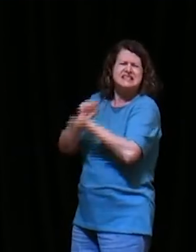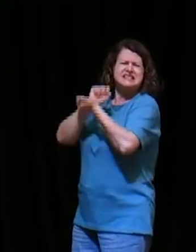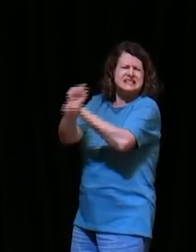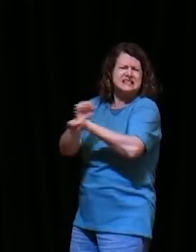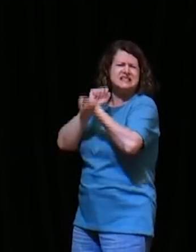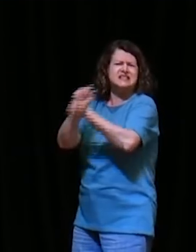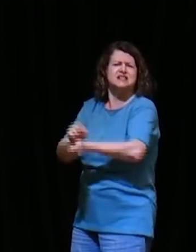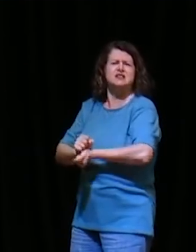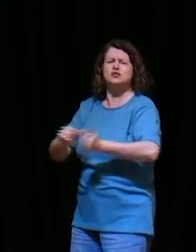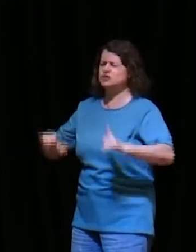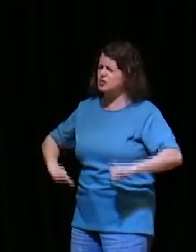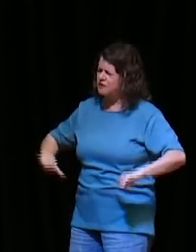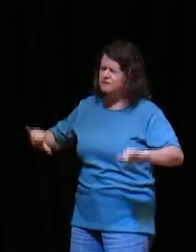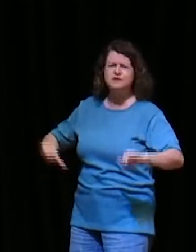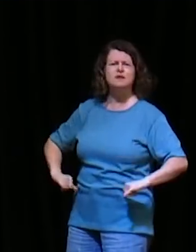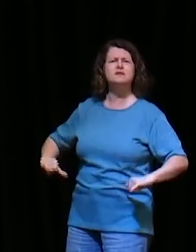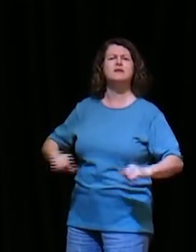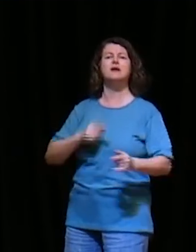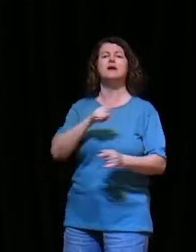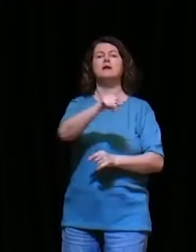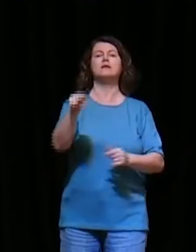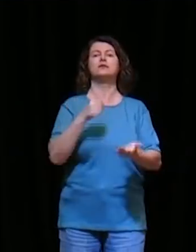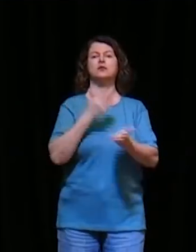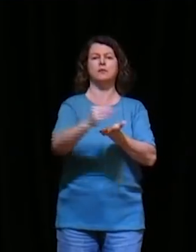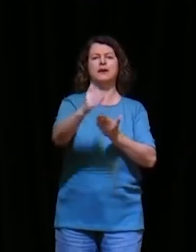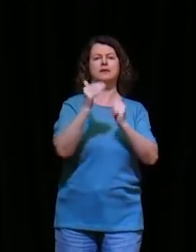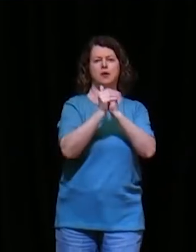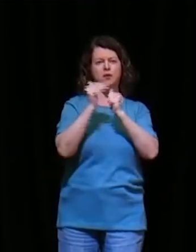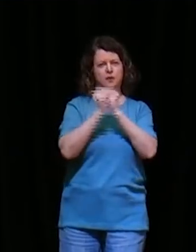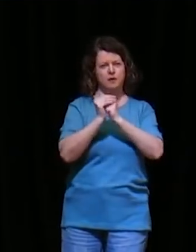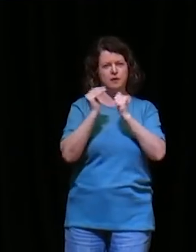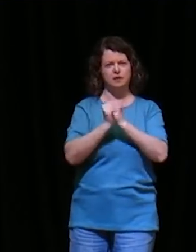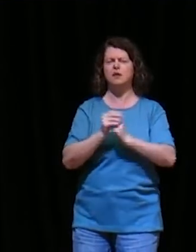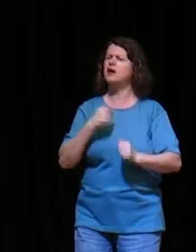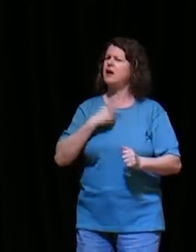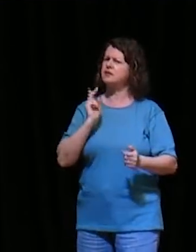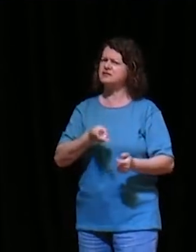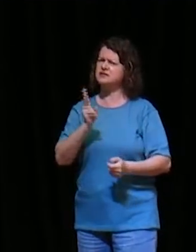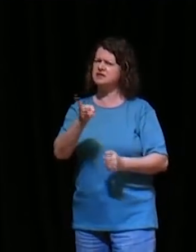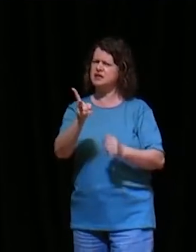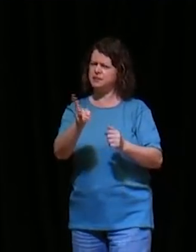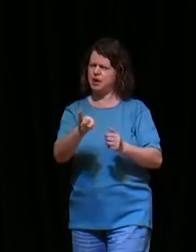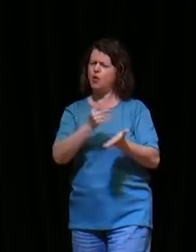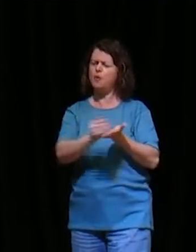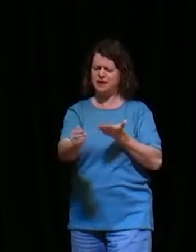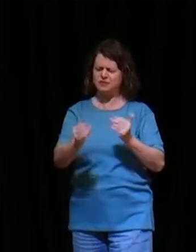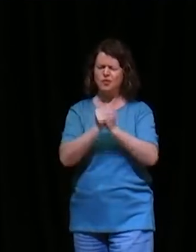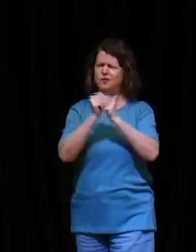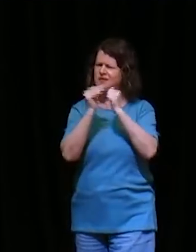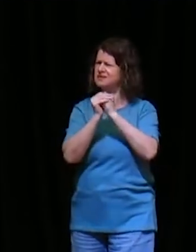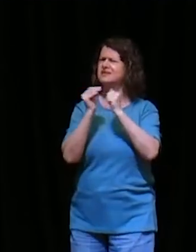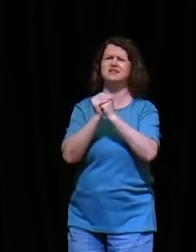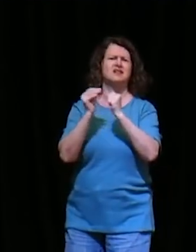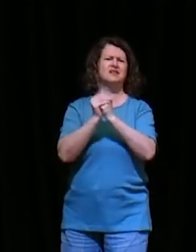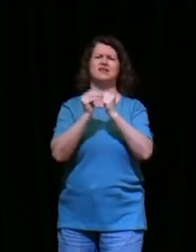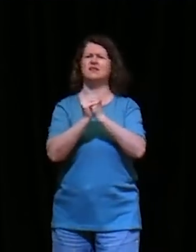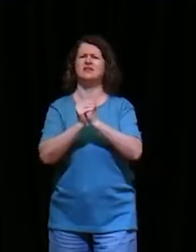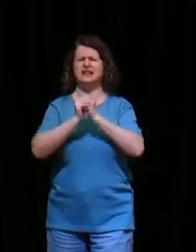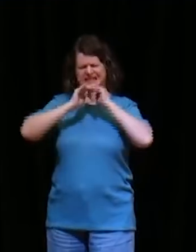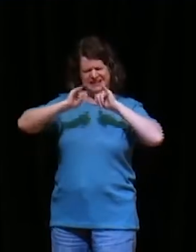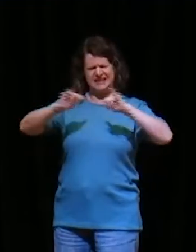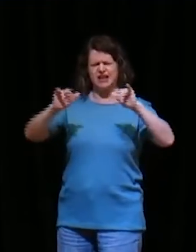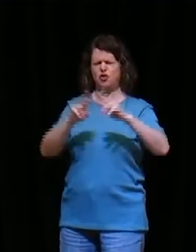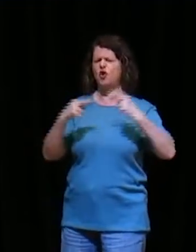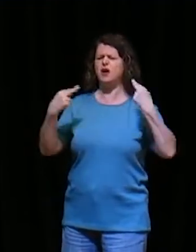é fortalecido, querido, você começa com oração, eu sempre começo, o processo de libertação, com oração, eu estabeleço o reino, sobre a terra,